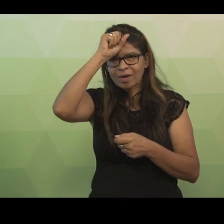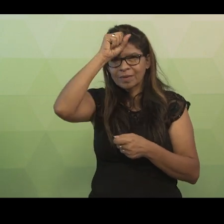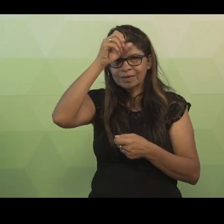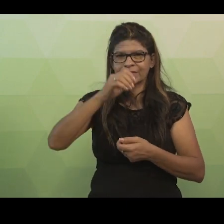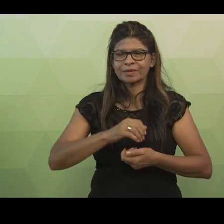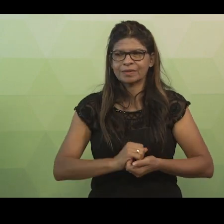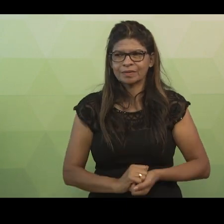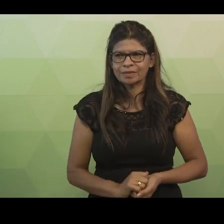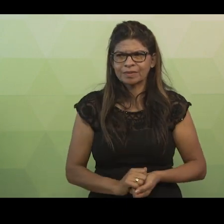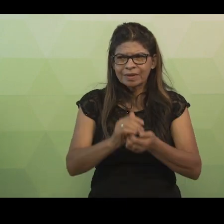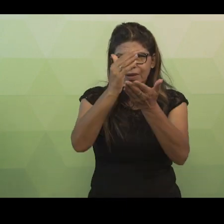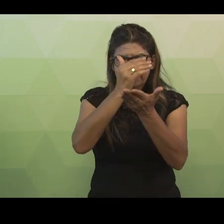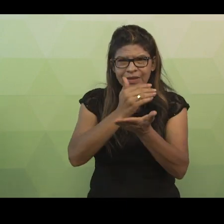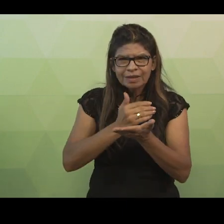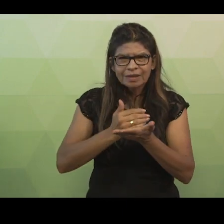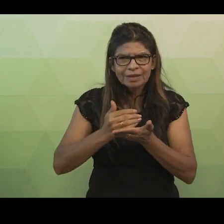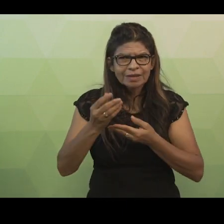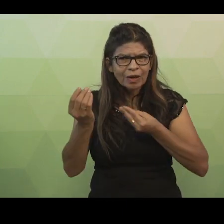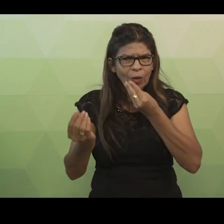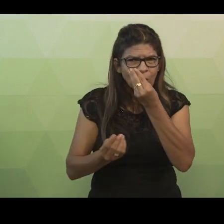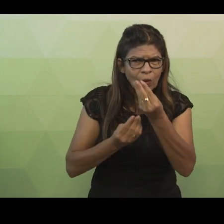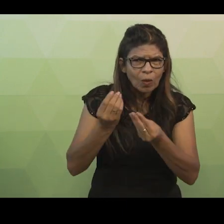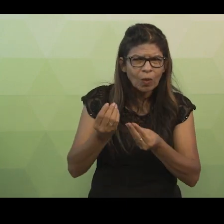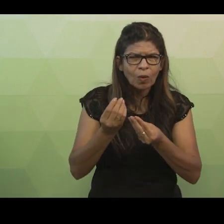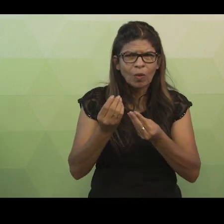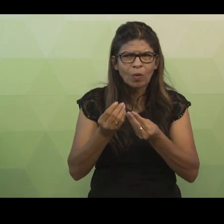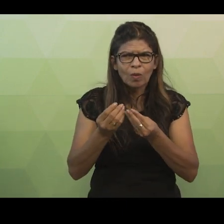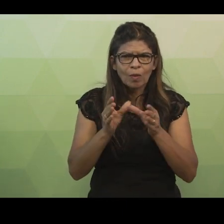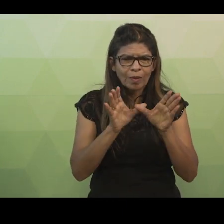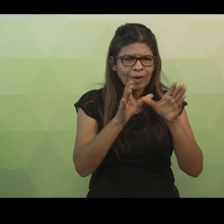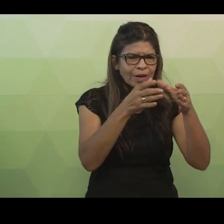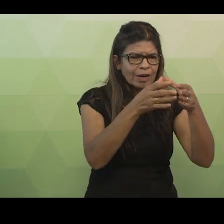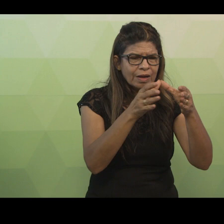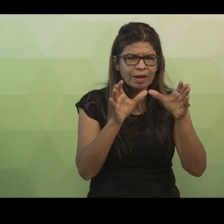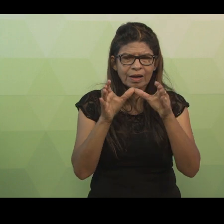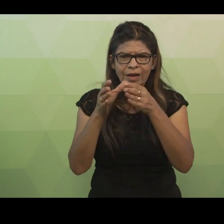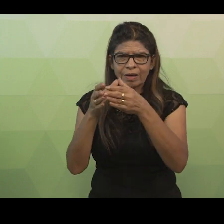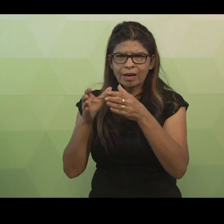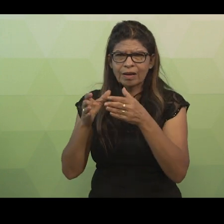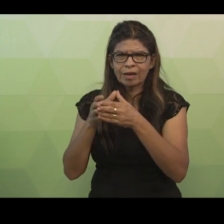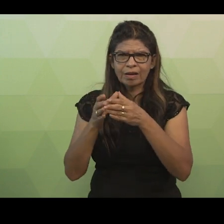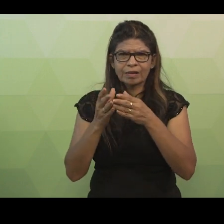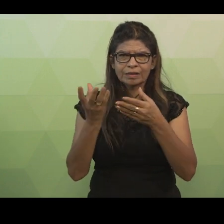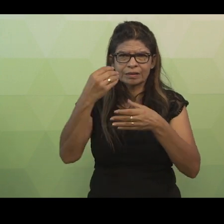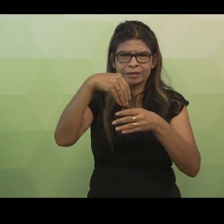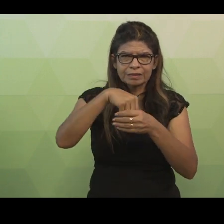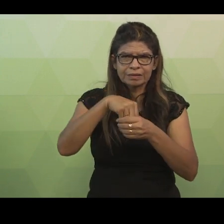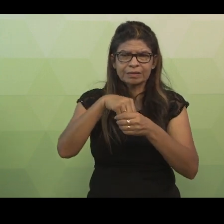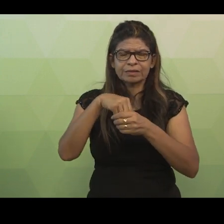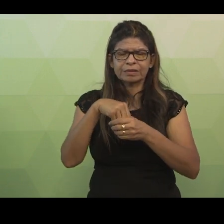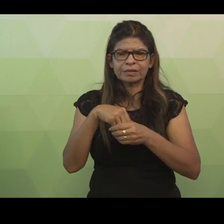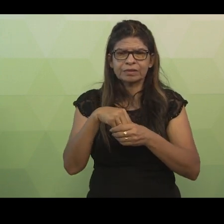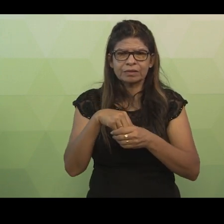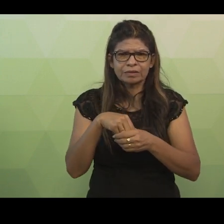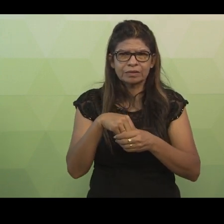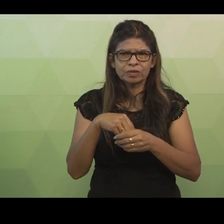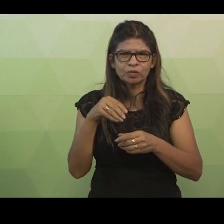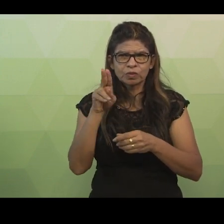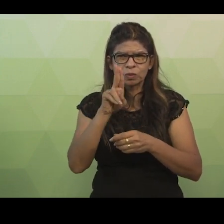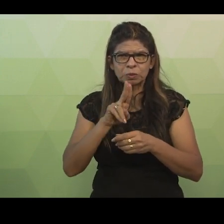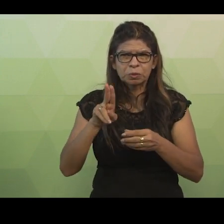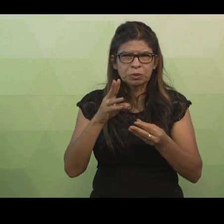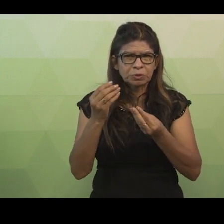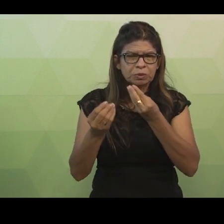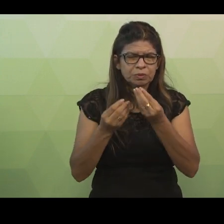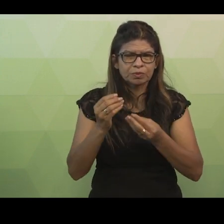Vamos iniciar identificando todas as classes que irão fazer parte desse caso de uso. Bem, se vamos controlar o